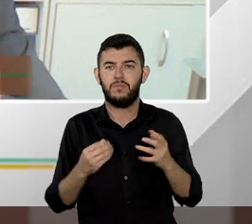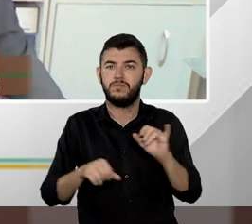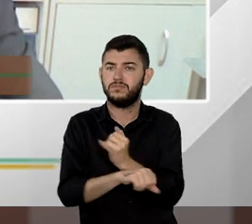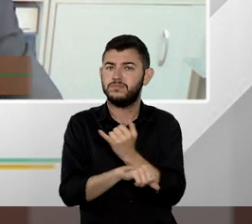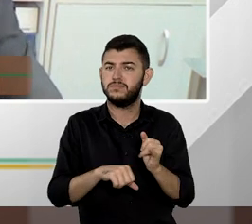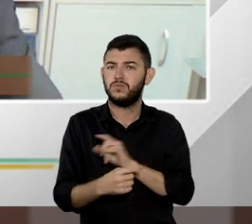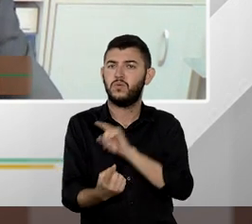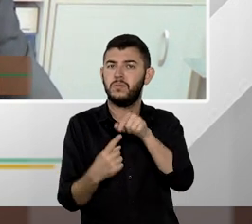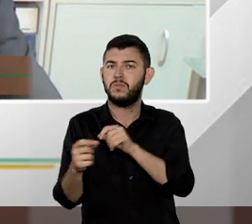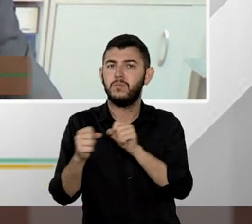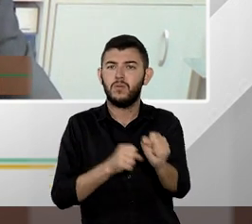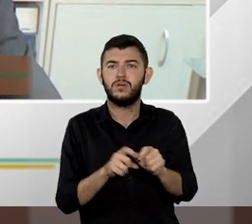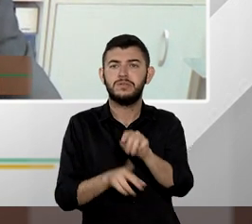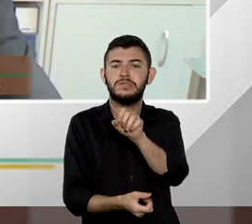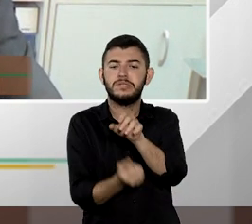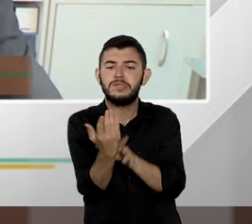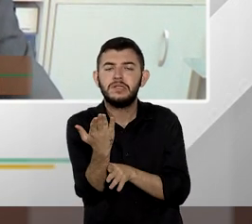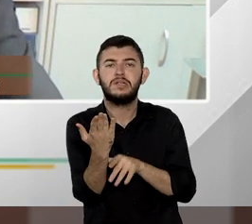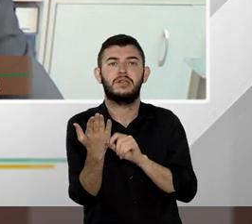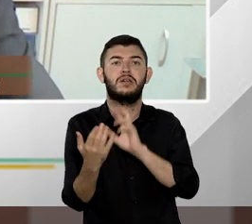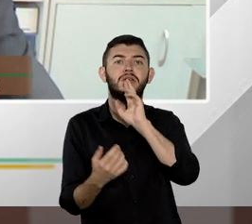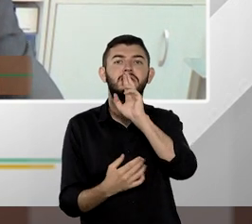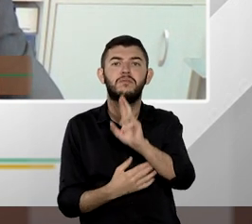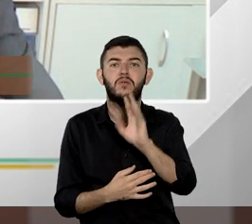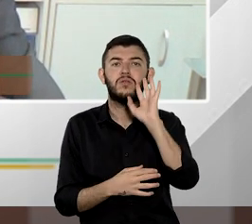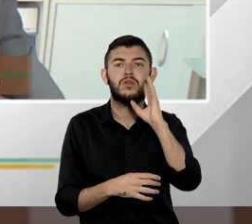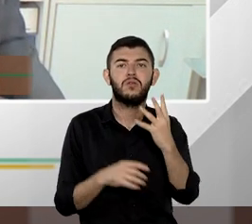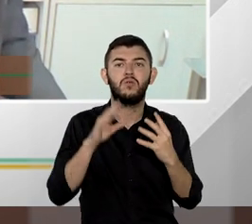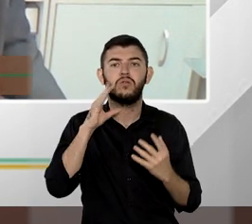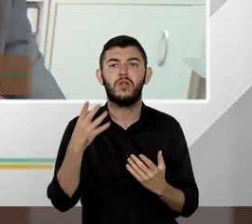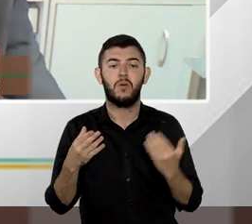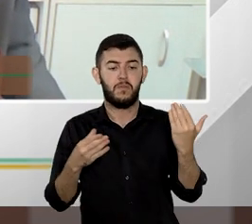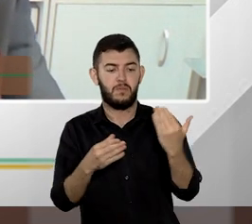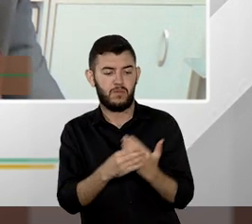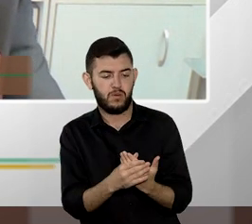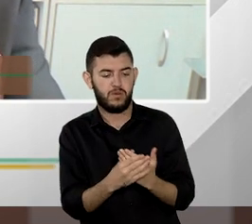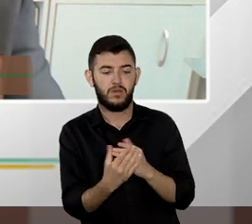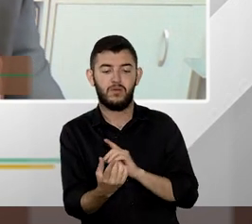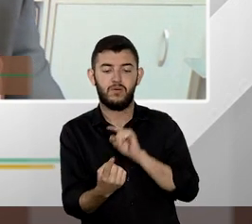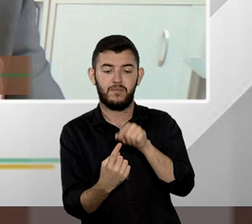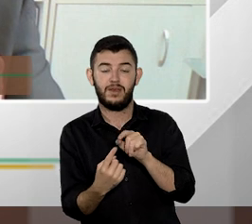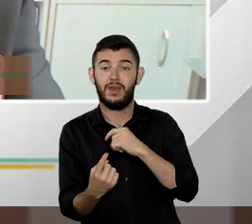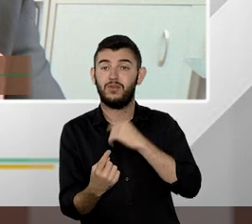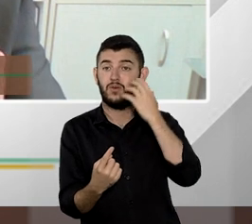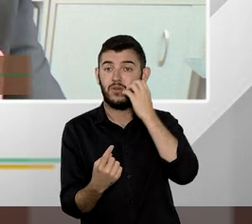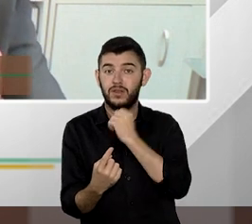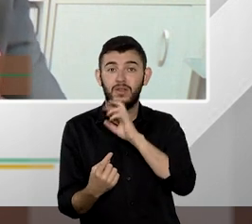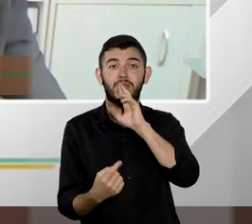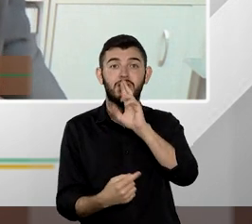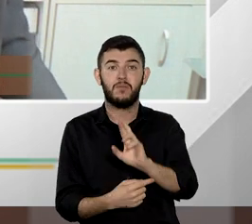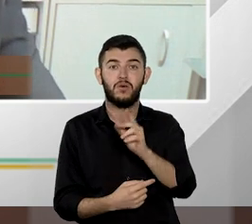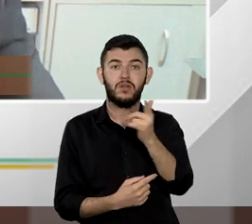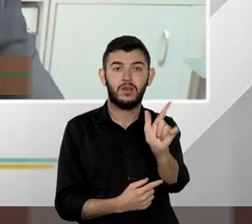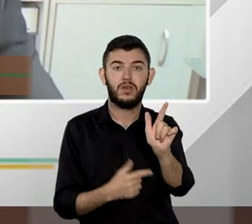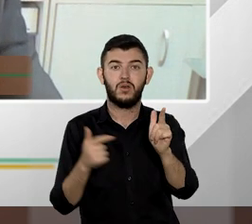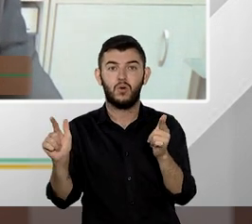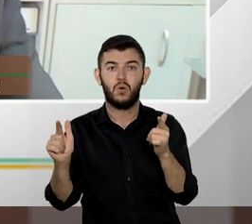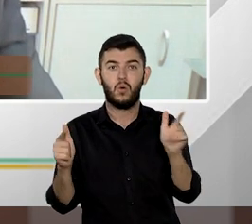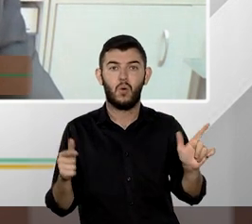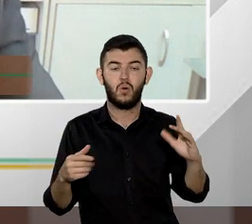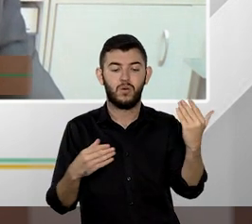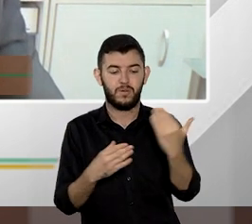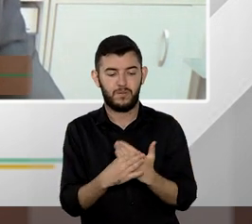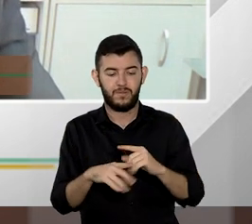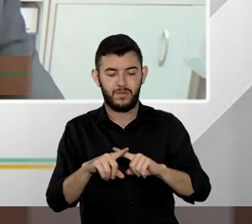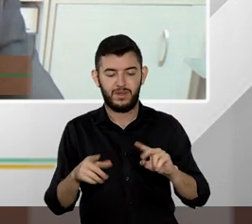entrada para a formação de precedentes ou seja não só como um requisito de admissibilidade mas também como uma técnica